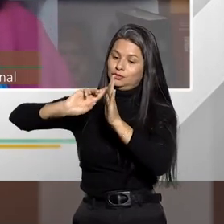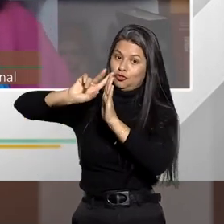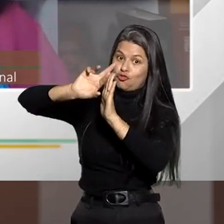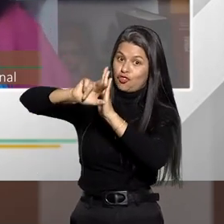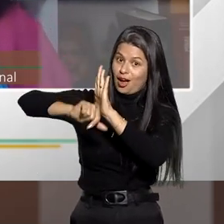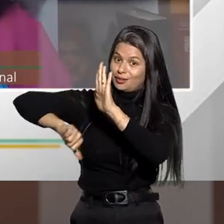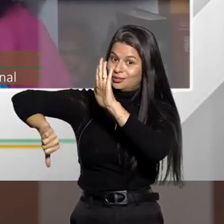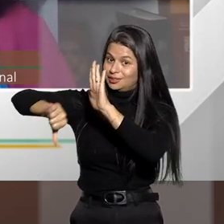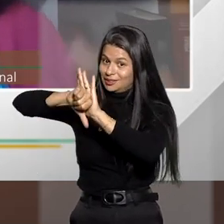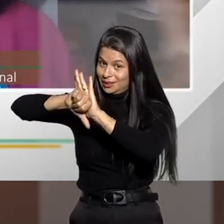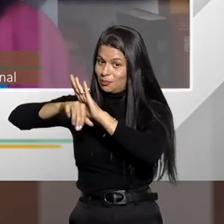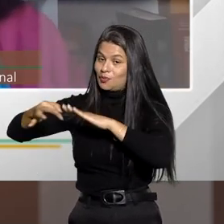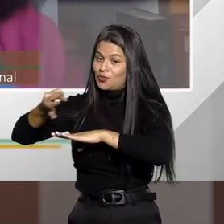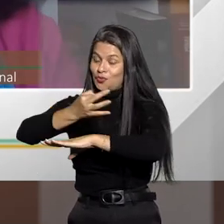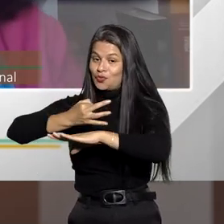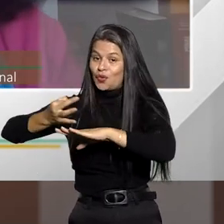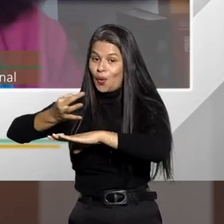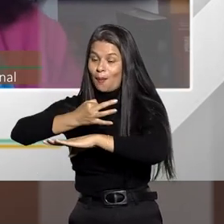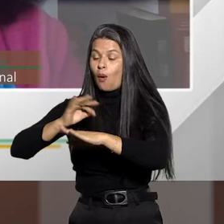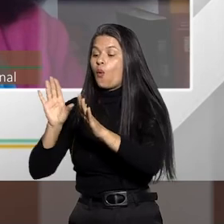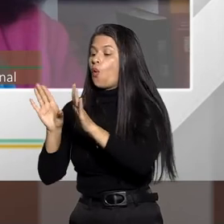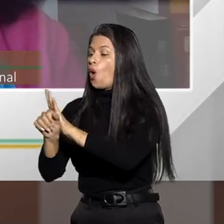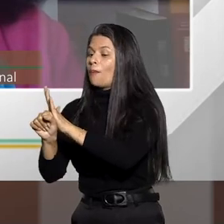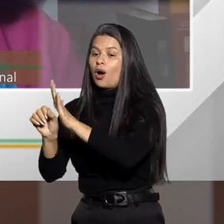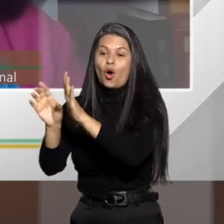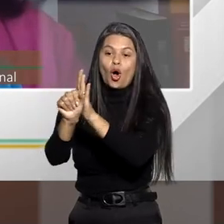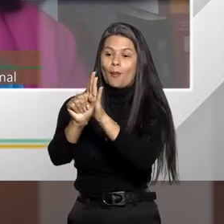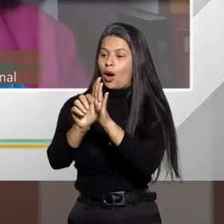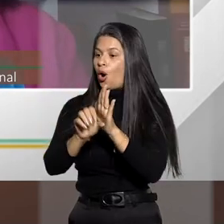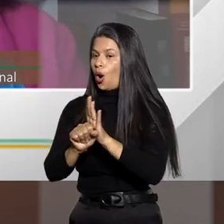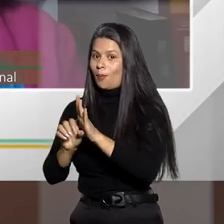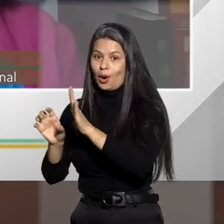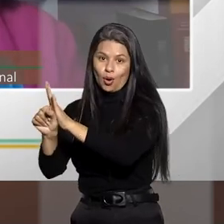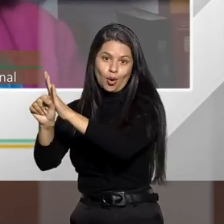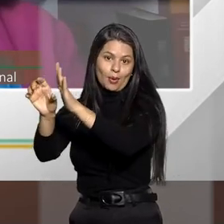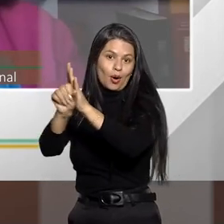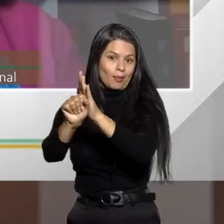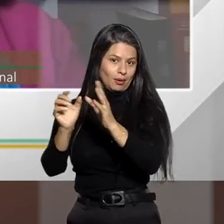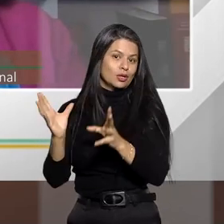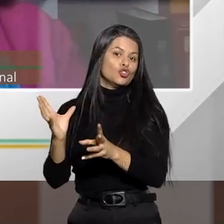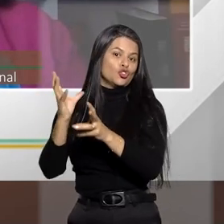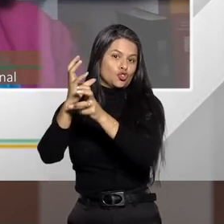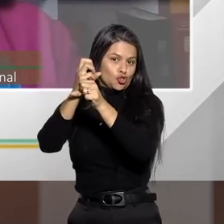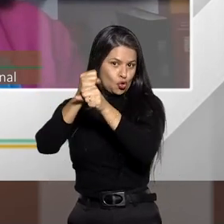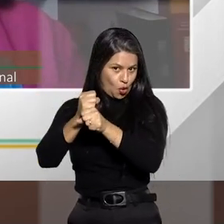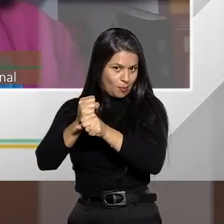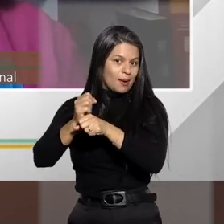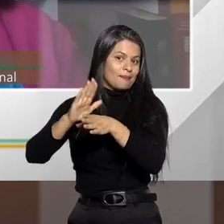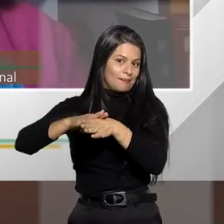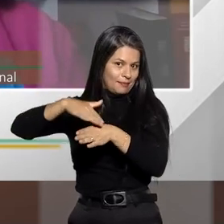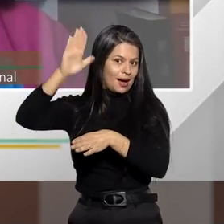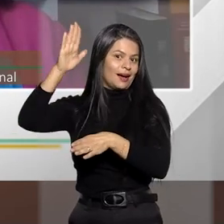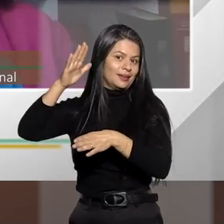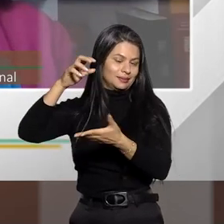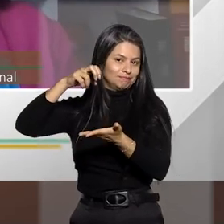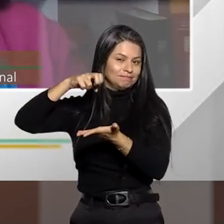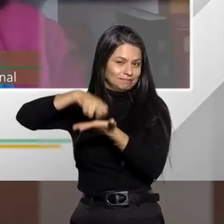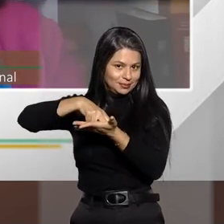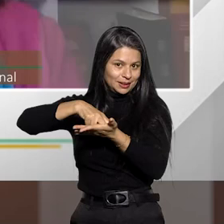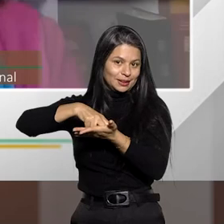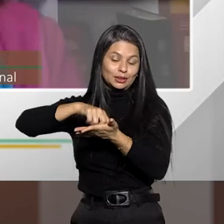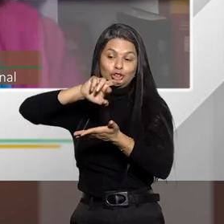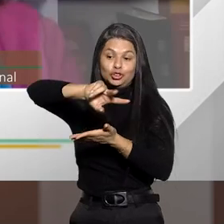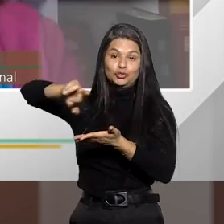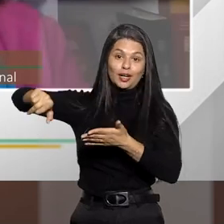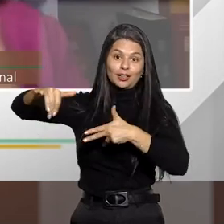Então, no concurso formal o que você teria seria um acréscimo da pena em função das vítimas das várias vítimas